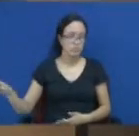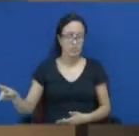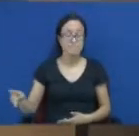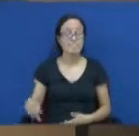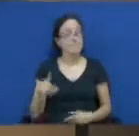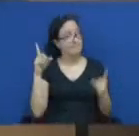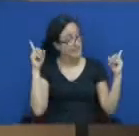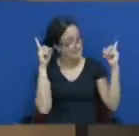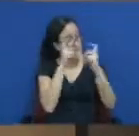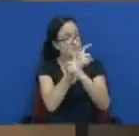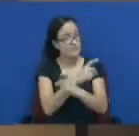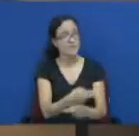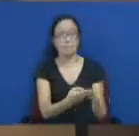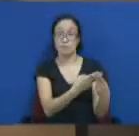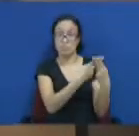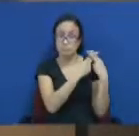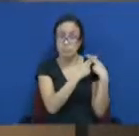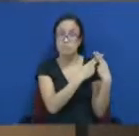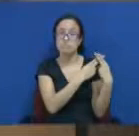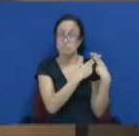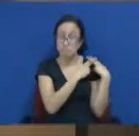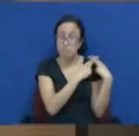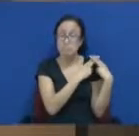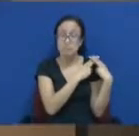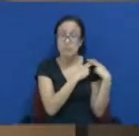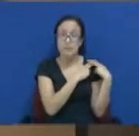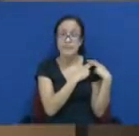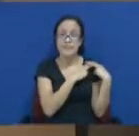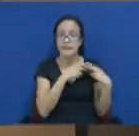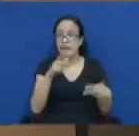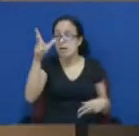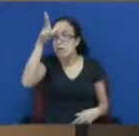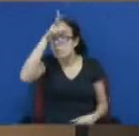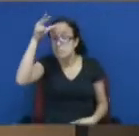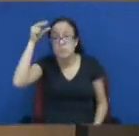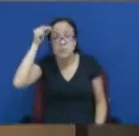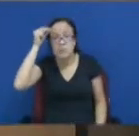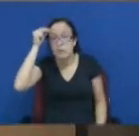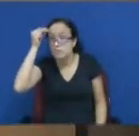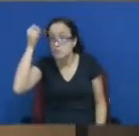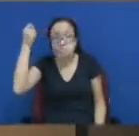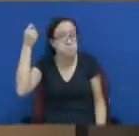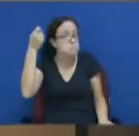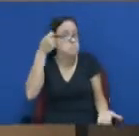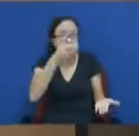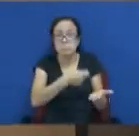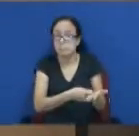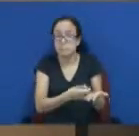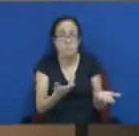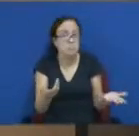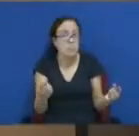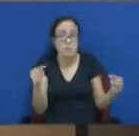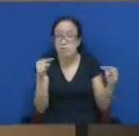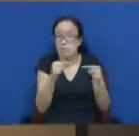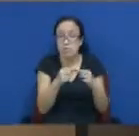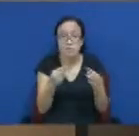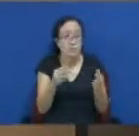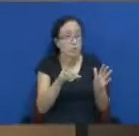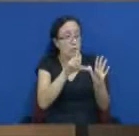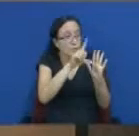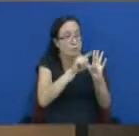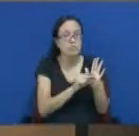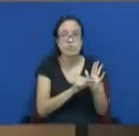responsabilidade muito grande. E o prefeito até agora não cumpriu o acordo coletivo sobre a nossa redução da jornada.